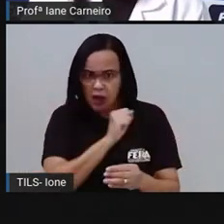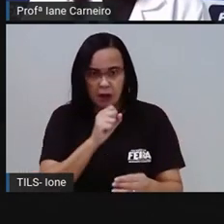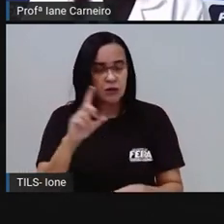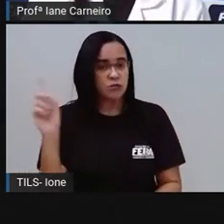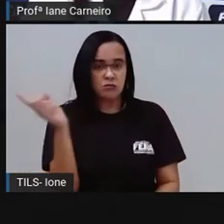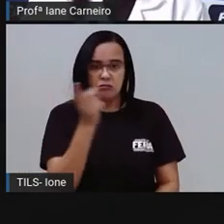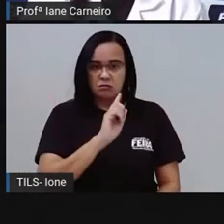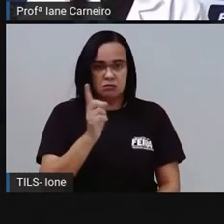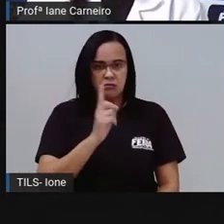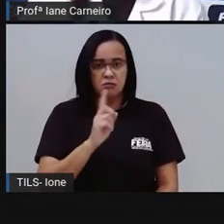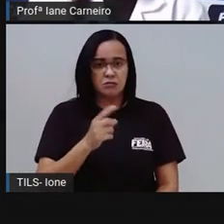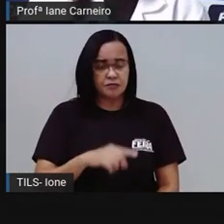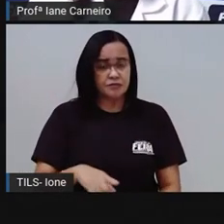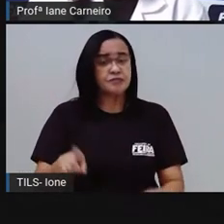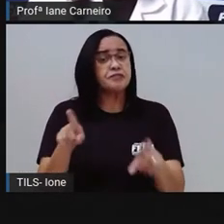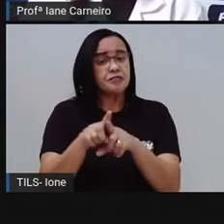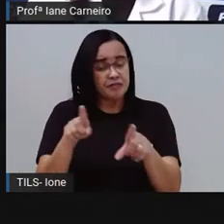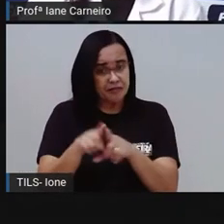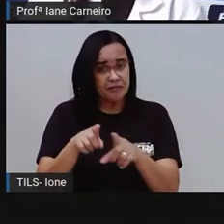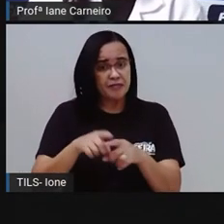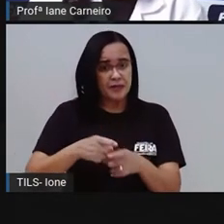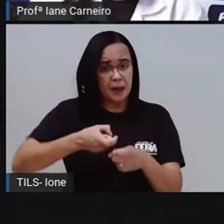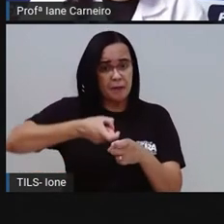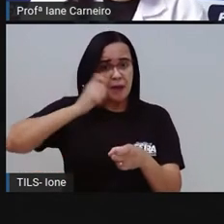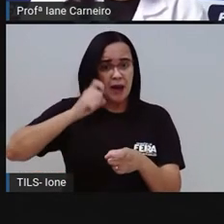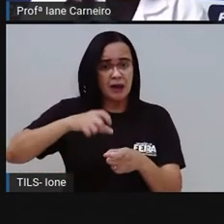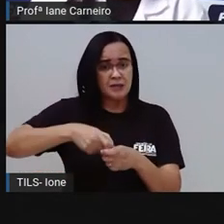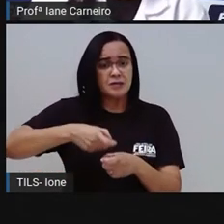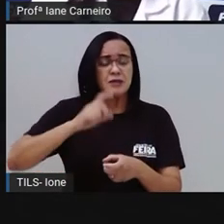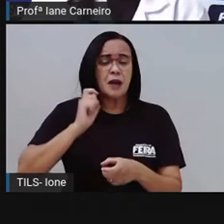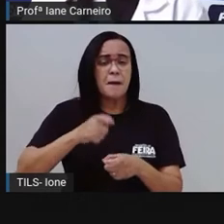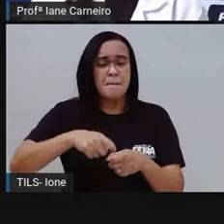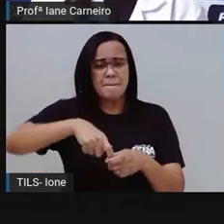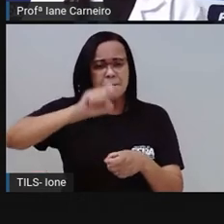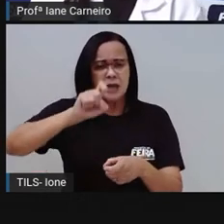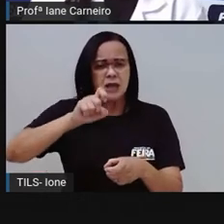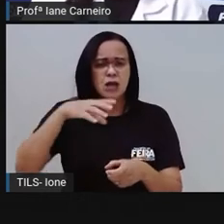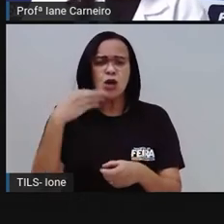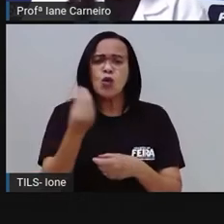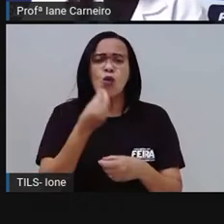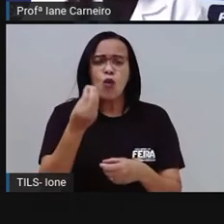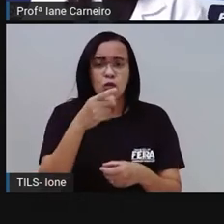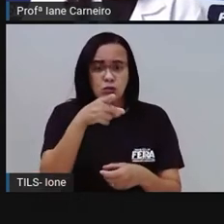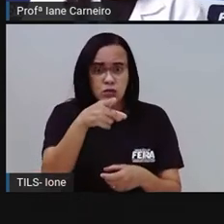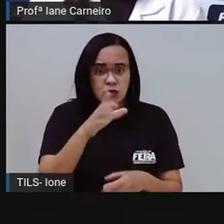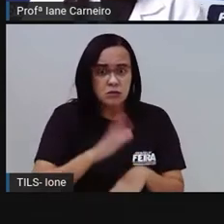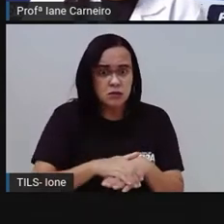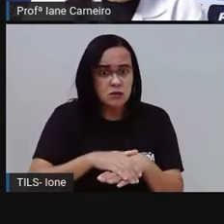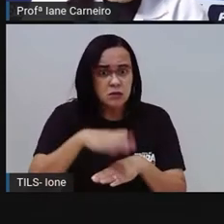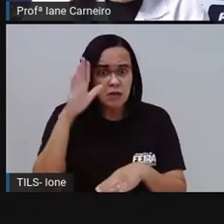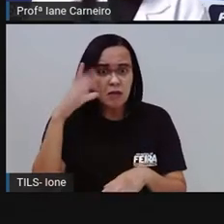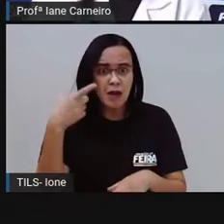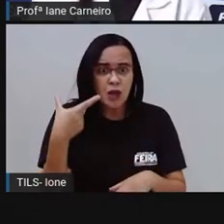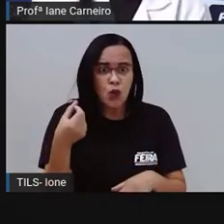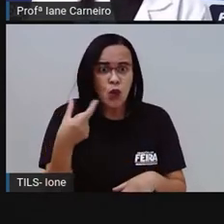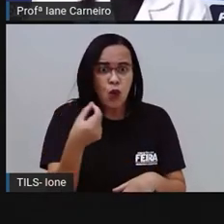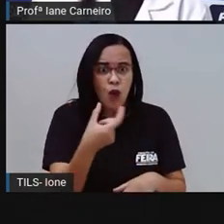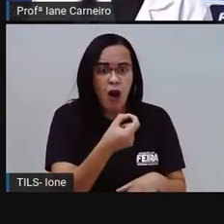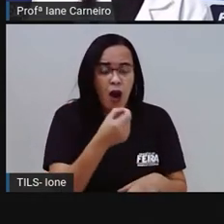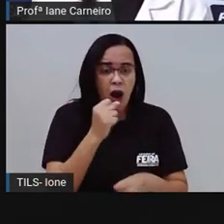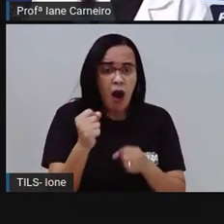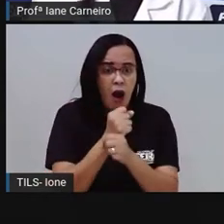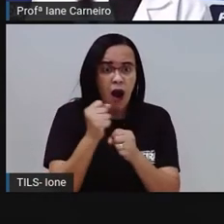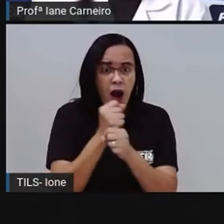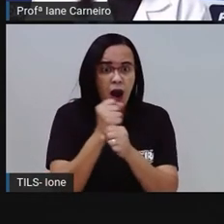A lata, ó, de alumínio, leva mais de 200 anos, gente, para se decompor é muito tempo, né?